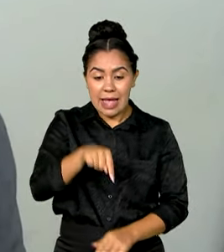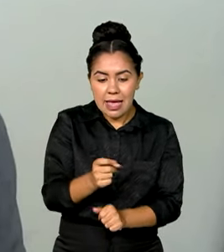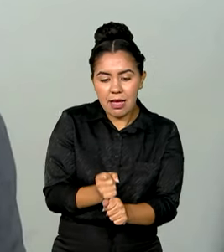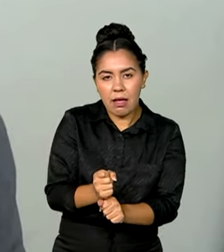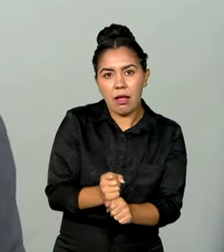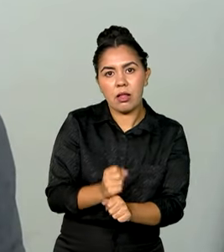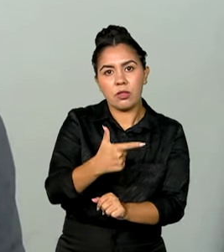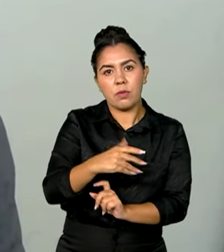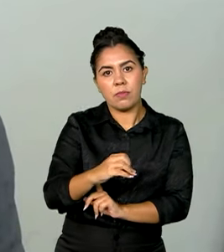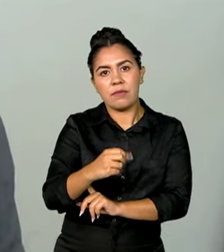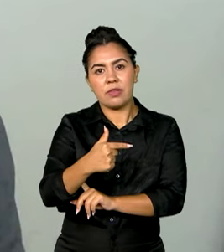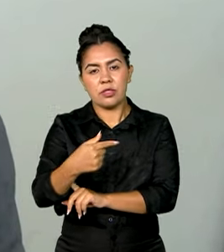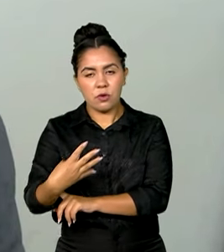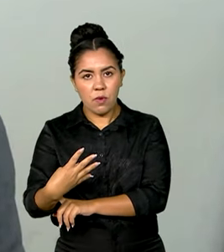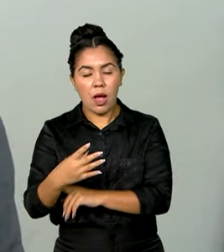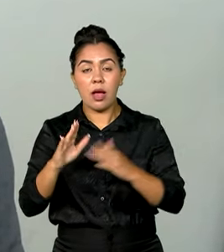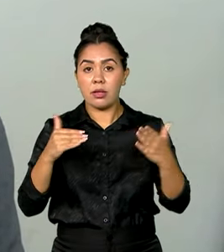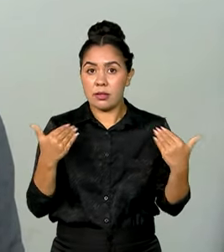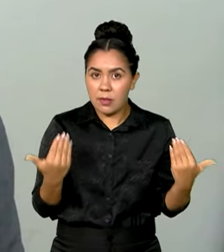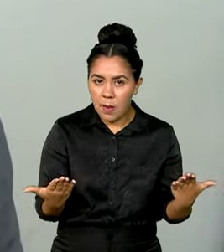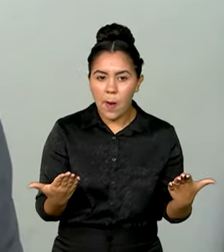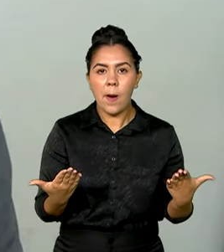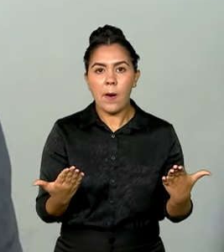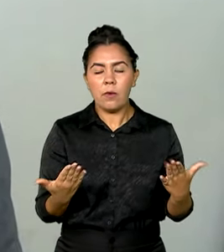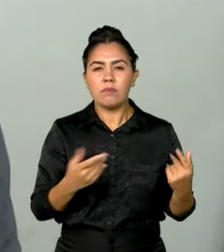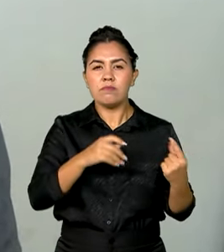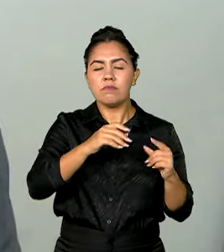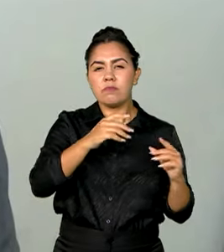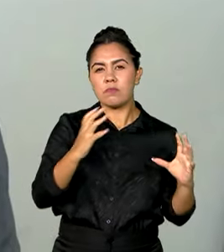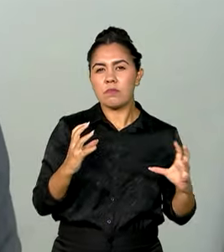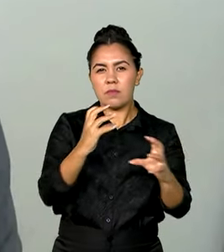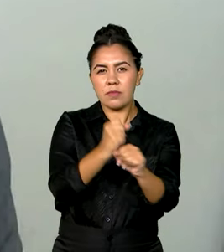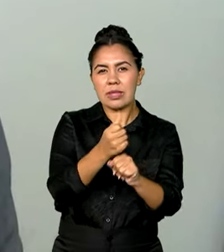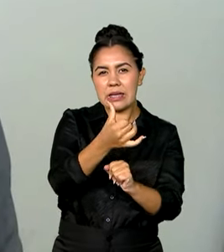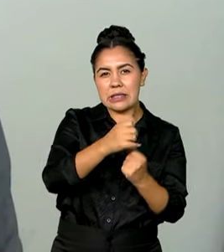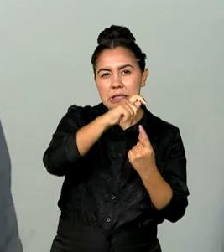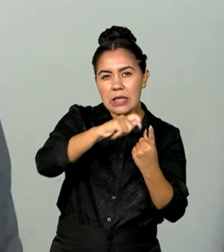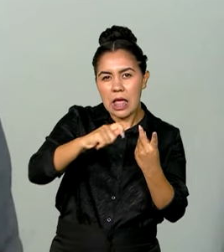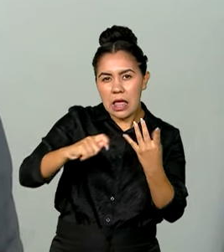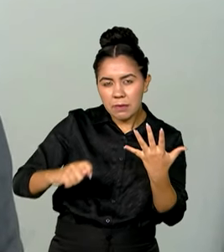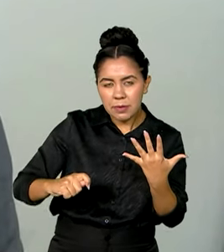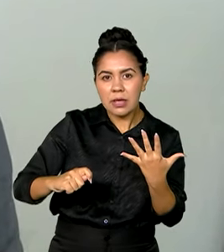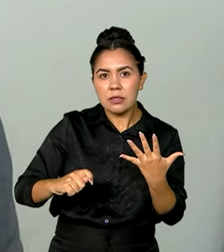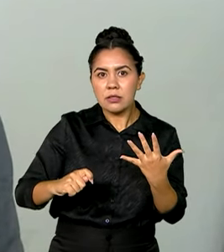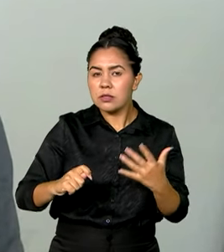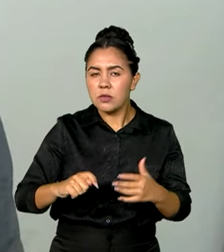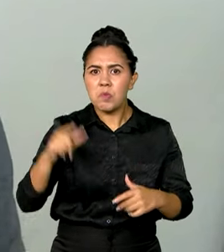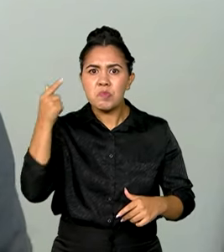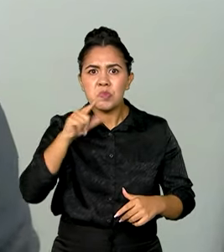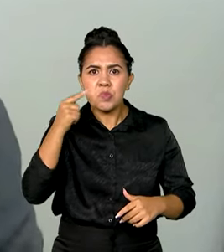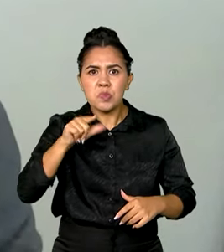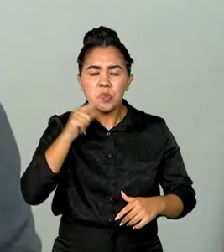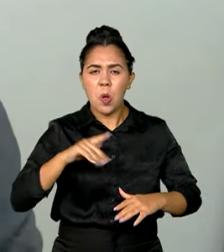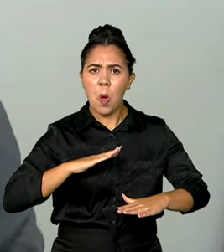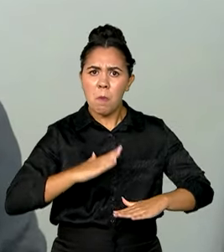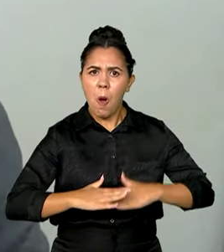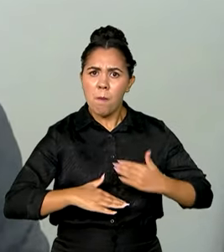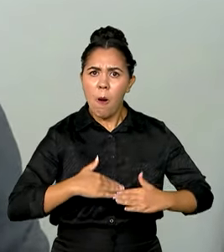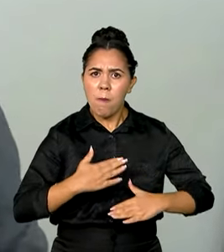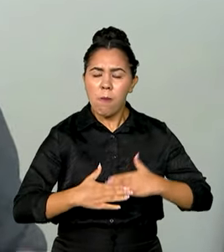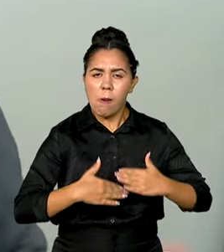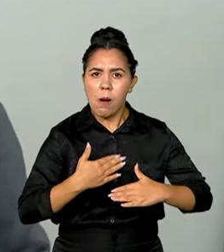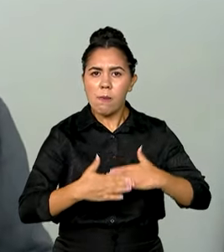Ou seja, nos últimos seis meses do ano, o ritmo de crescimento do primeiro